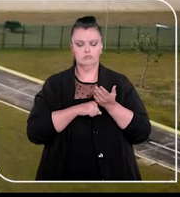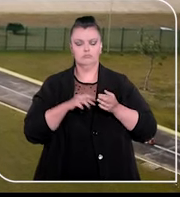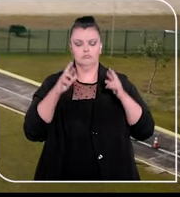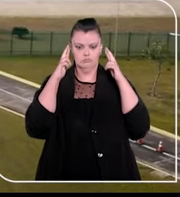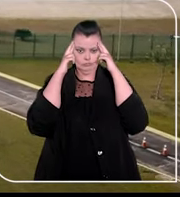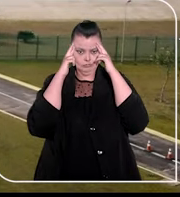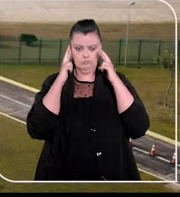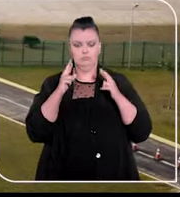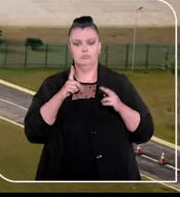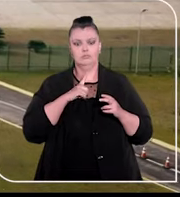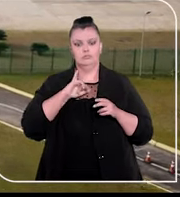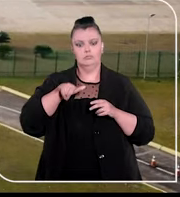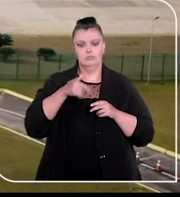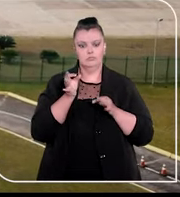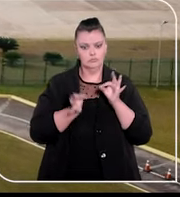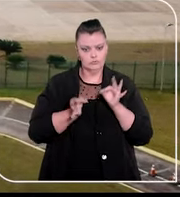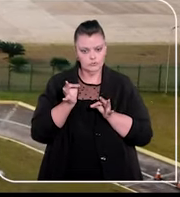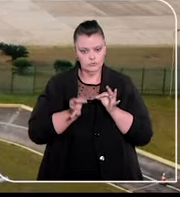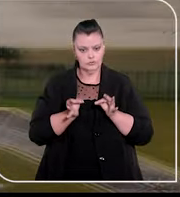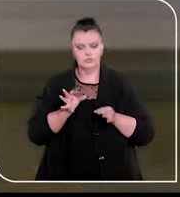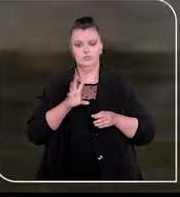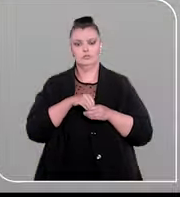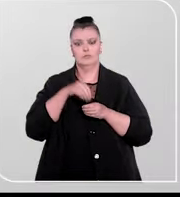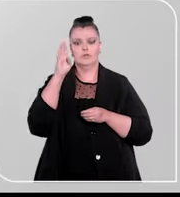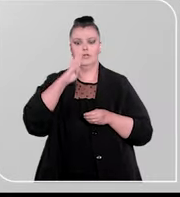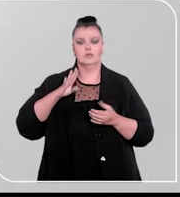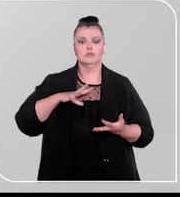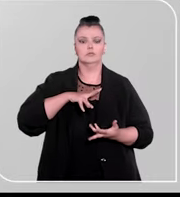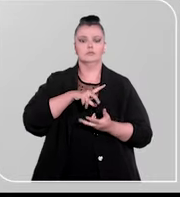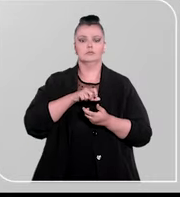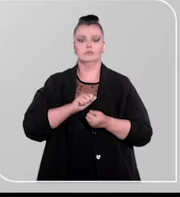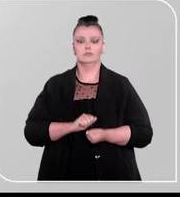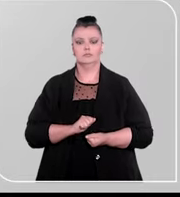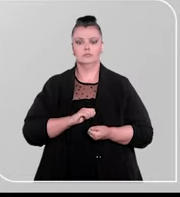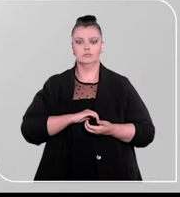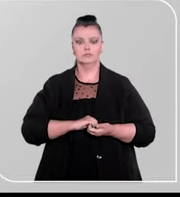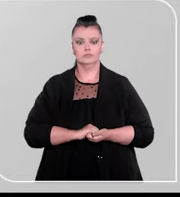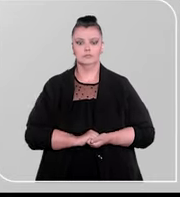com a democratização do acesso à justiça no Brasil e no mundo.